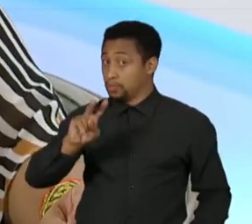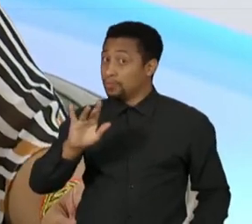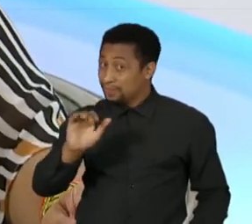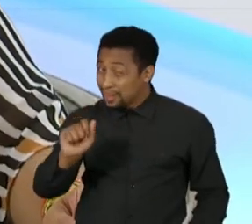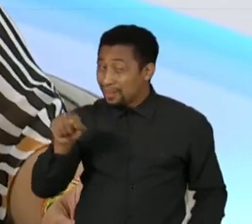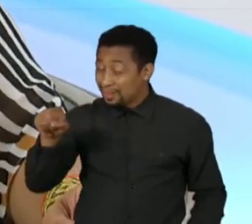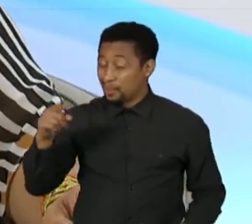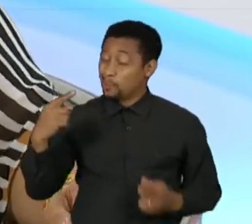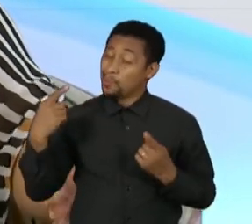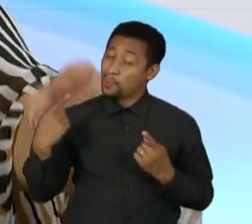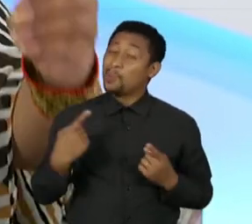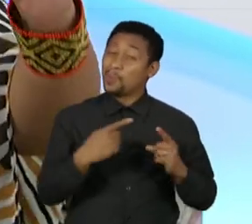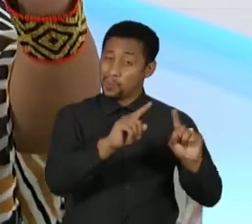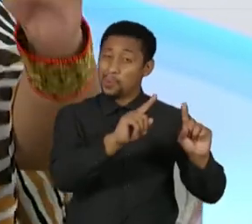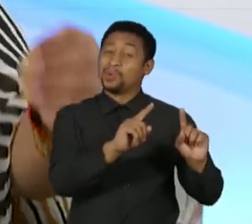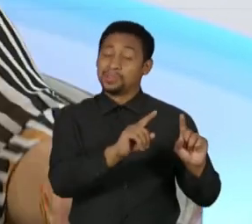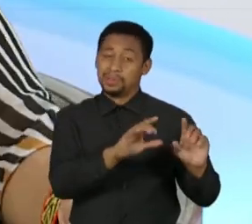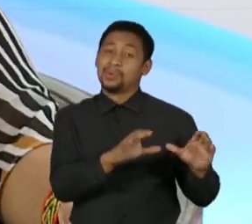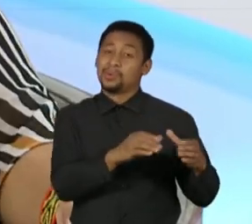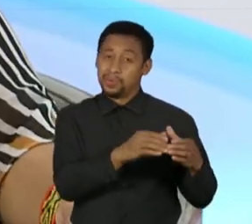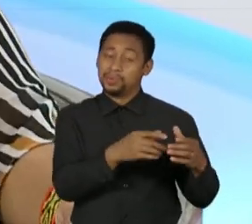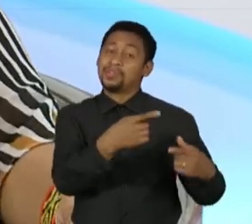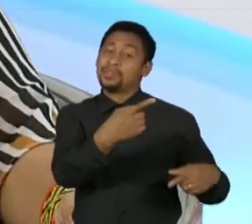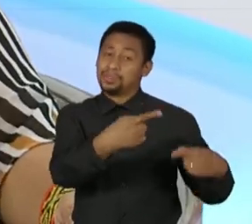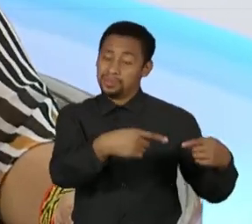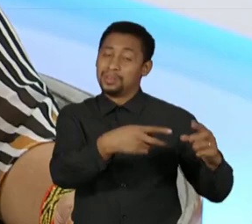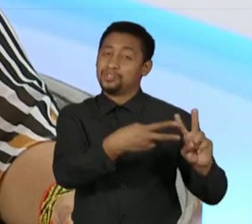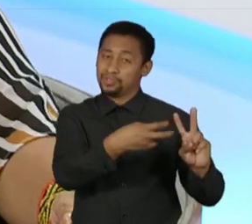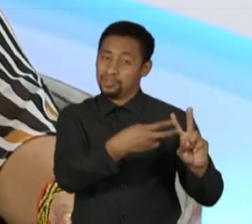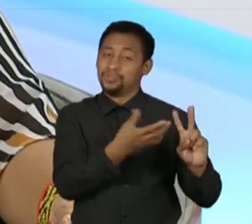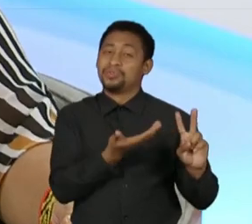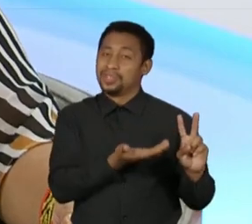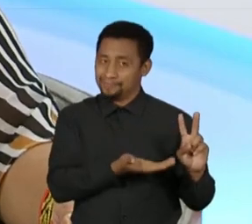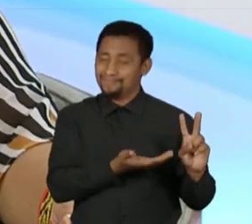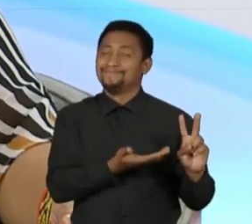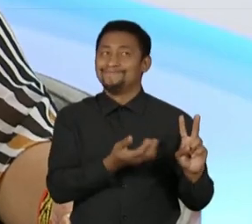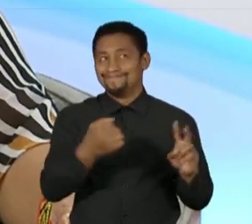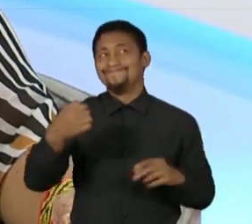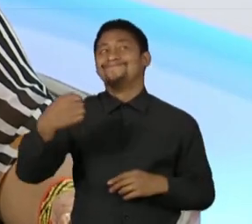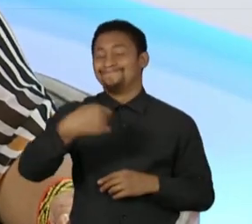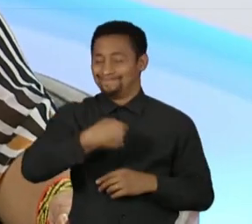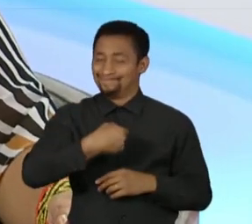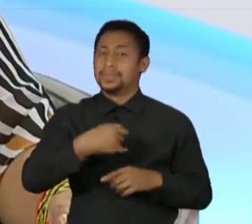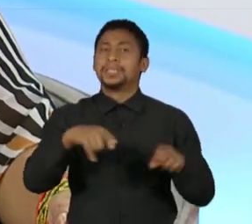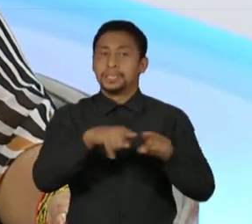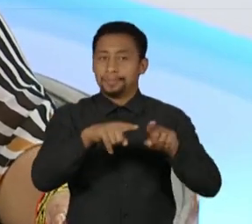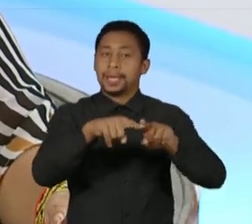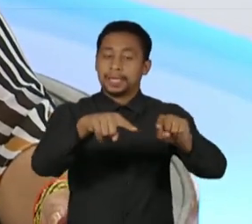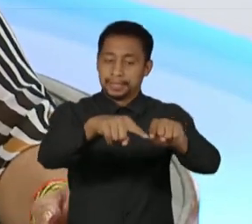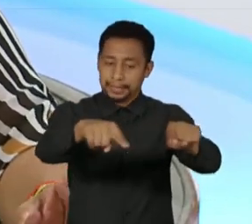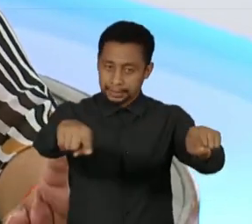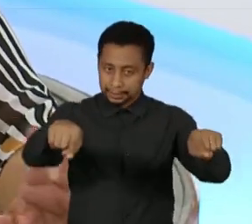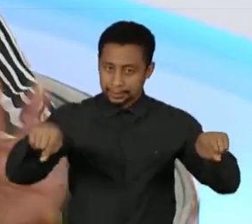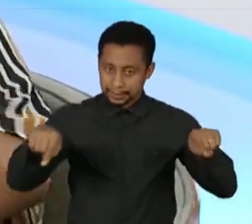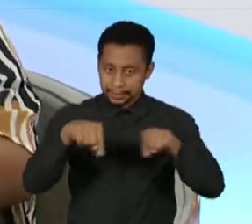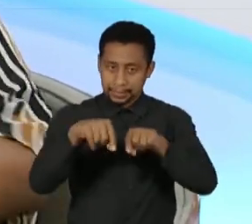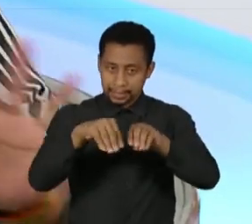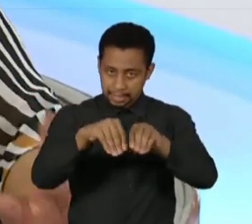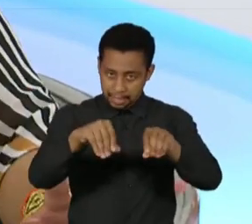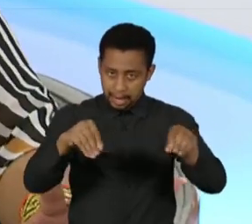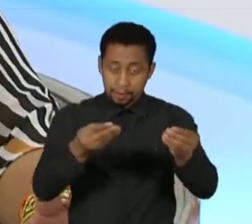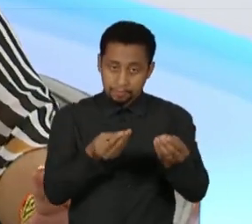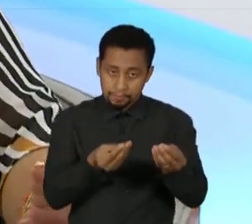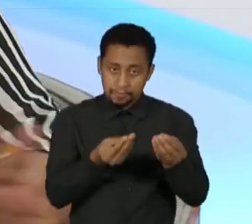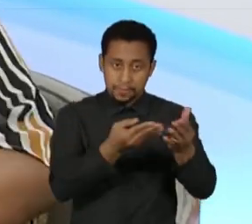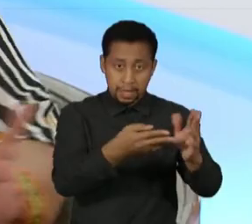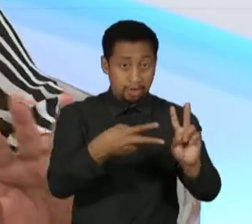indígena. Ela é, sim, contrária, inclusive, à demarcação das terras indígenas. Então, com